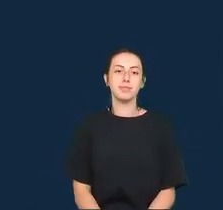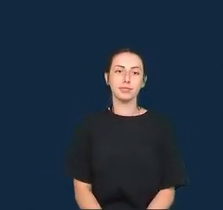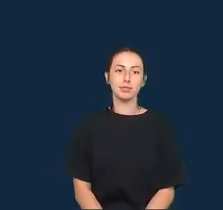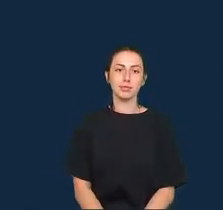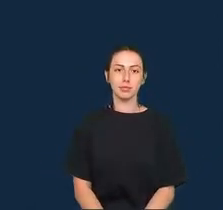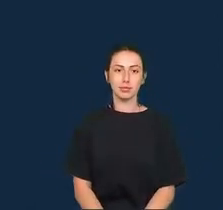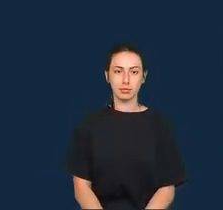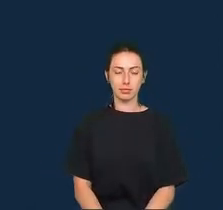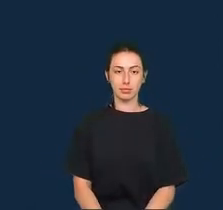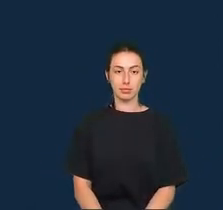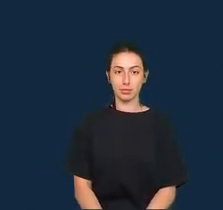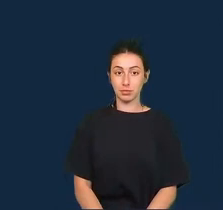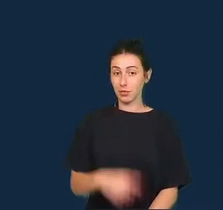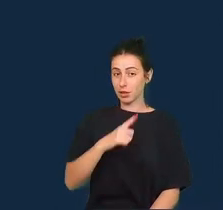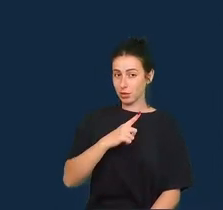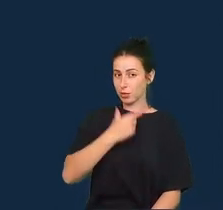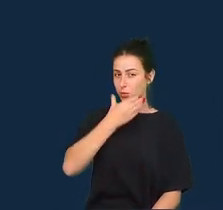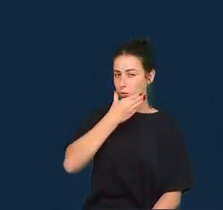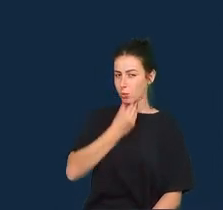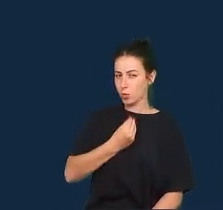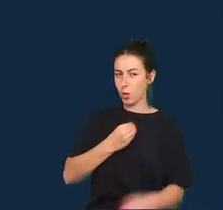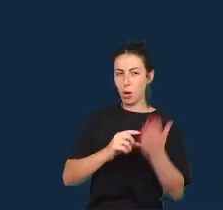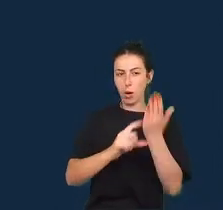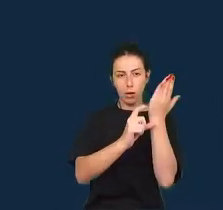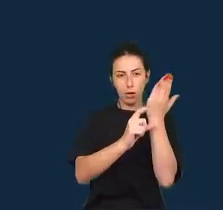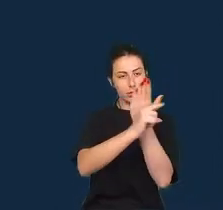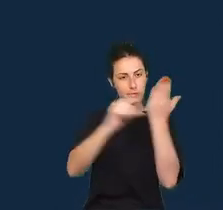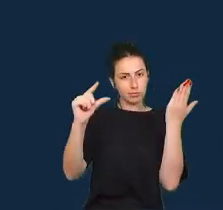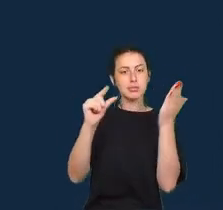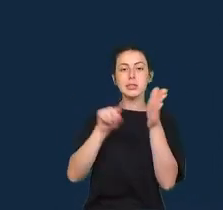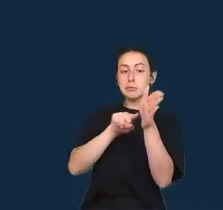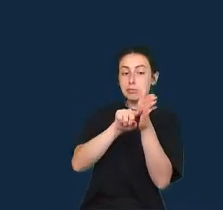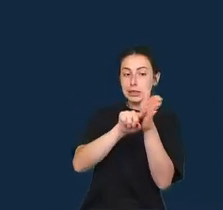Stefan Kanda, pesquisador e jornalista,